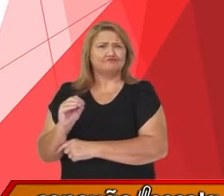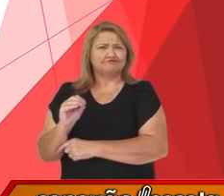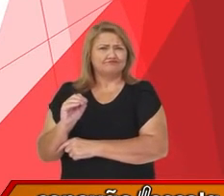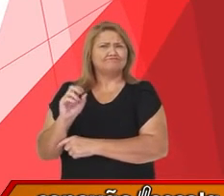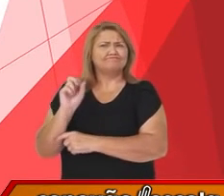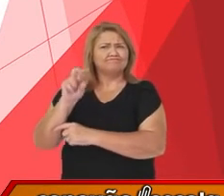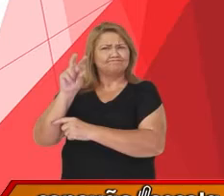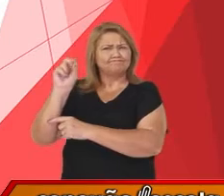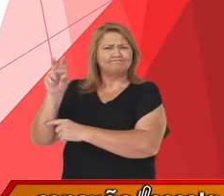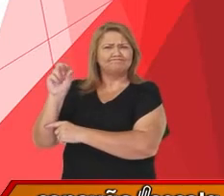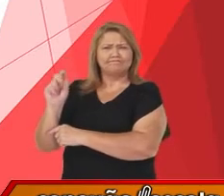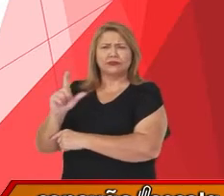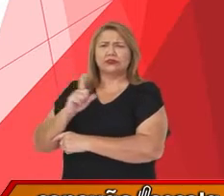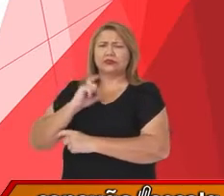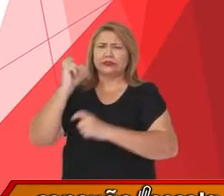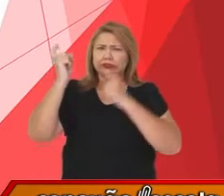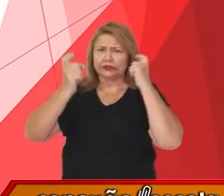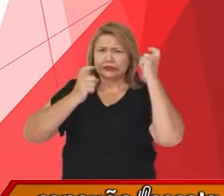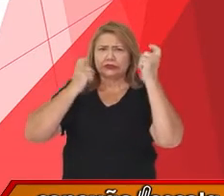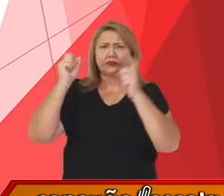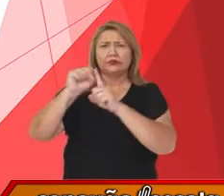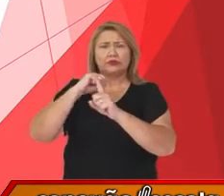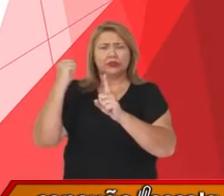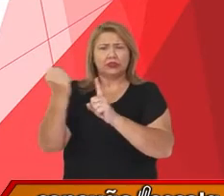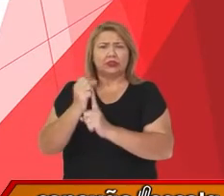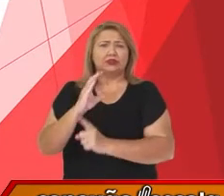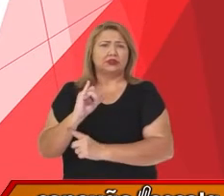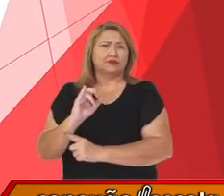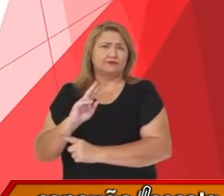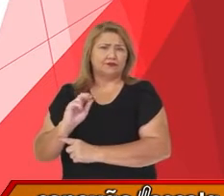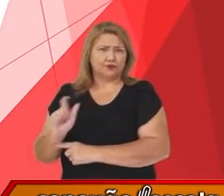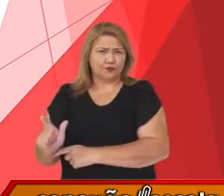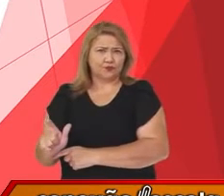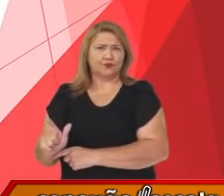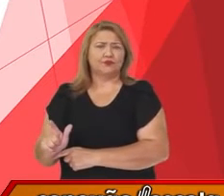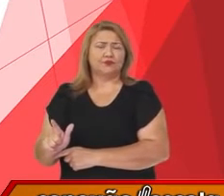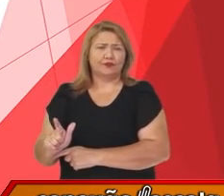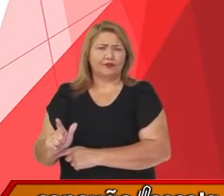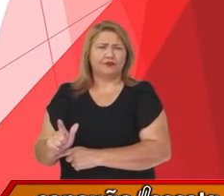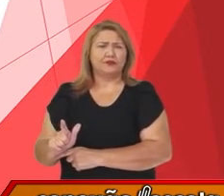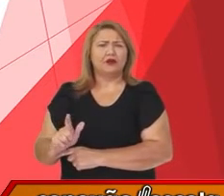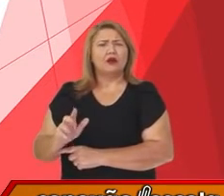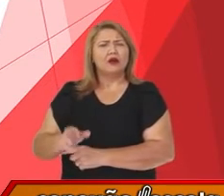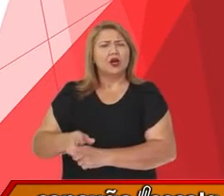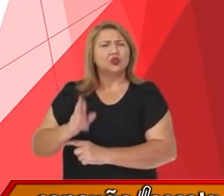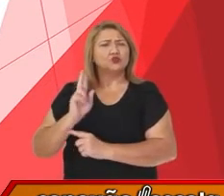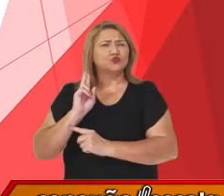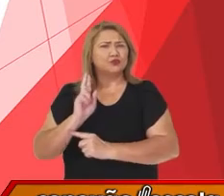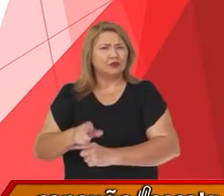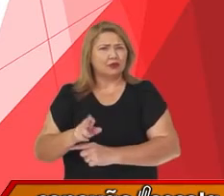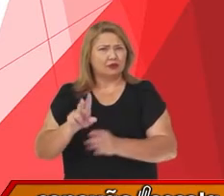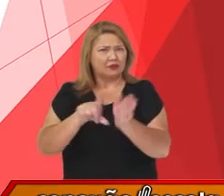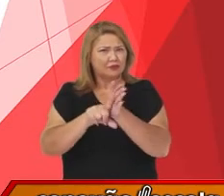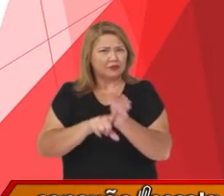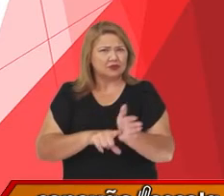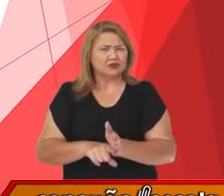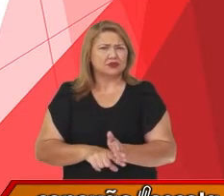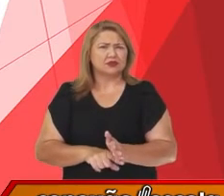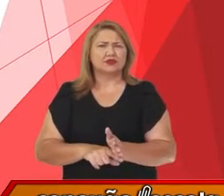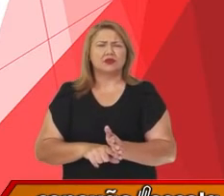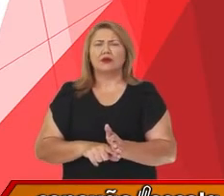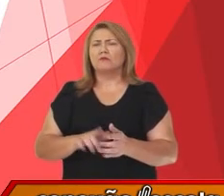crescente preocupação junto à sociedade civil. Esse resultado apresentado na pesquisa, ele